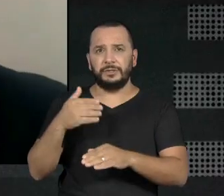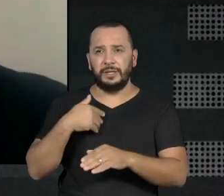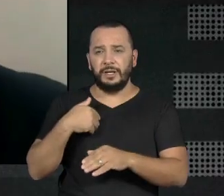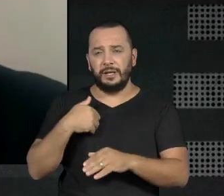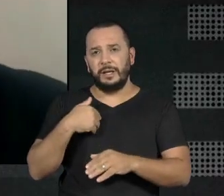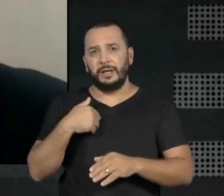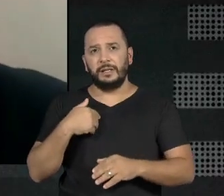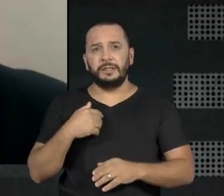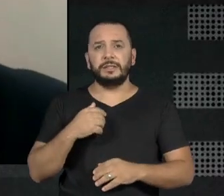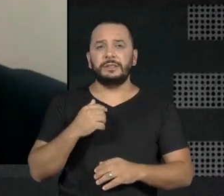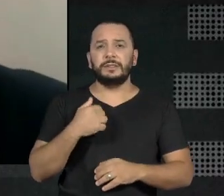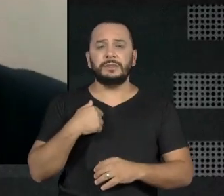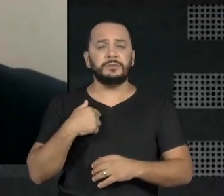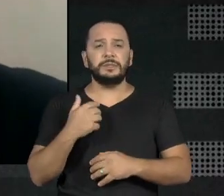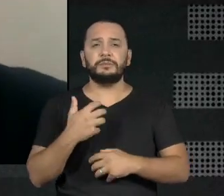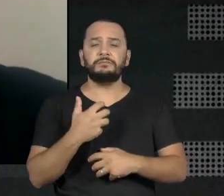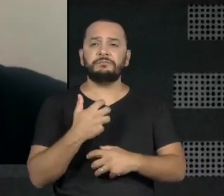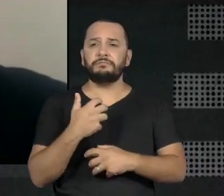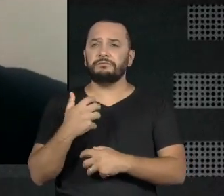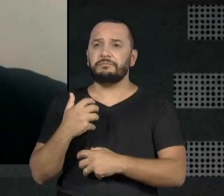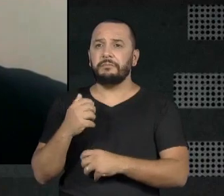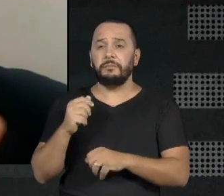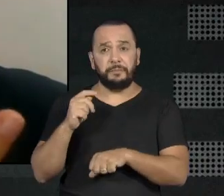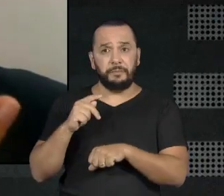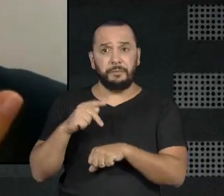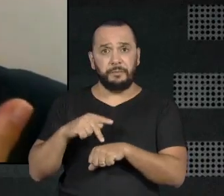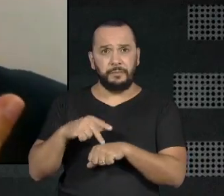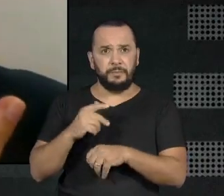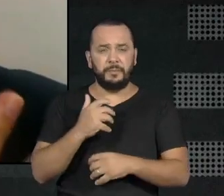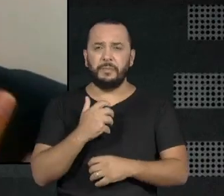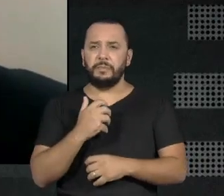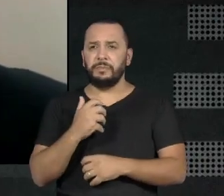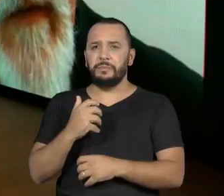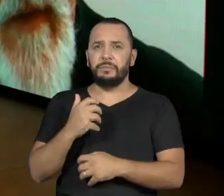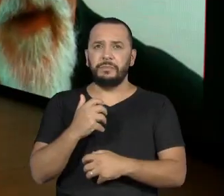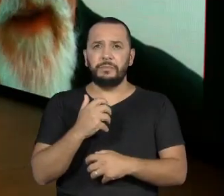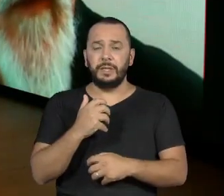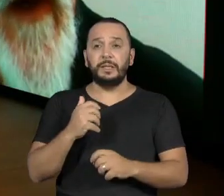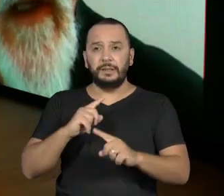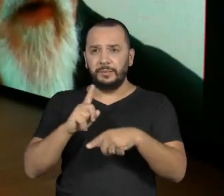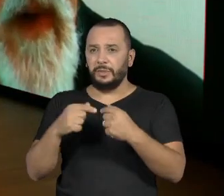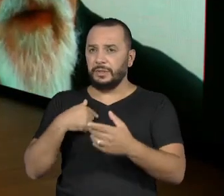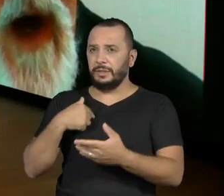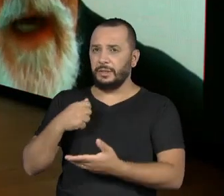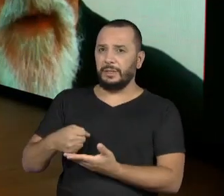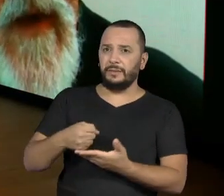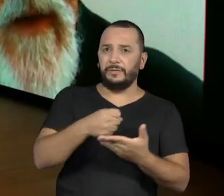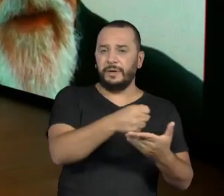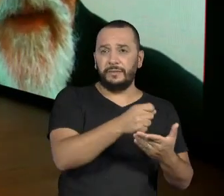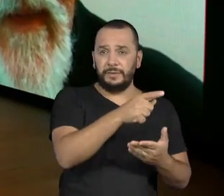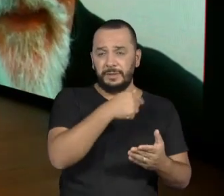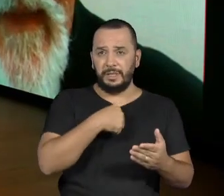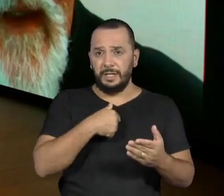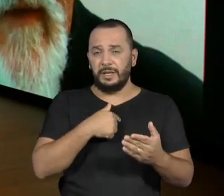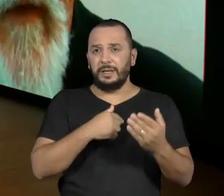cedinho, Sandro, da Maria Bela Costa, me pegava, me levava, derrubando ar,